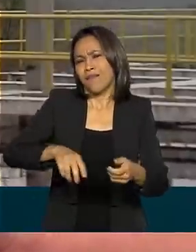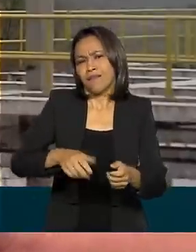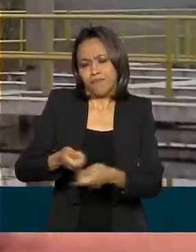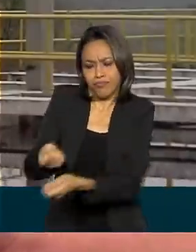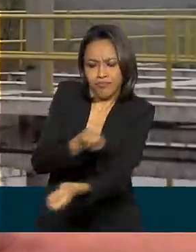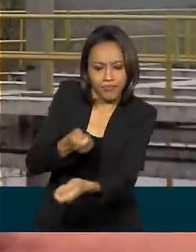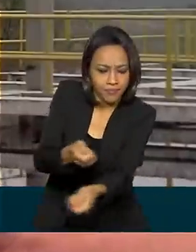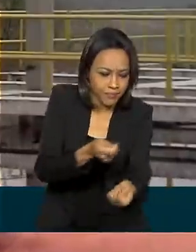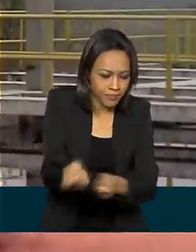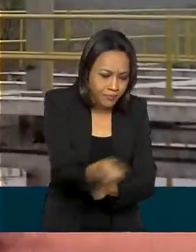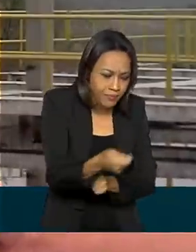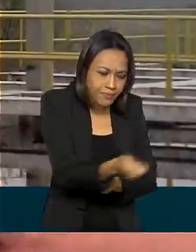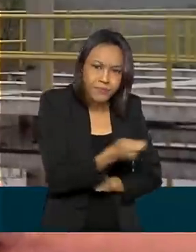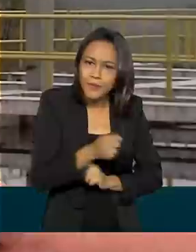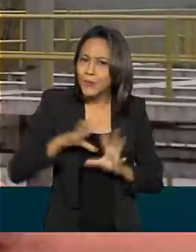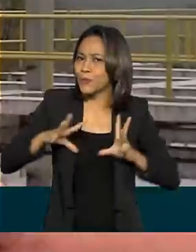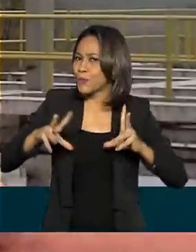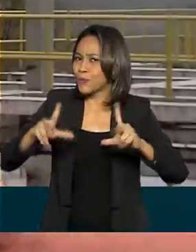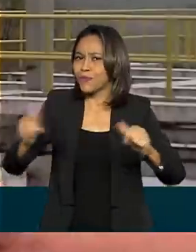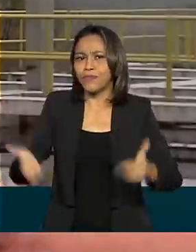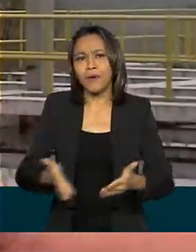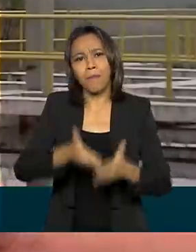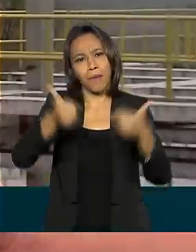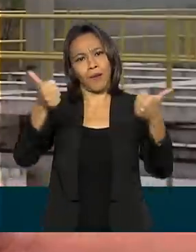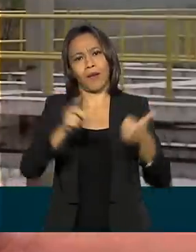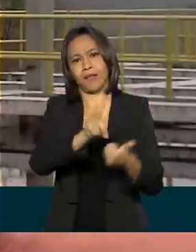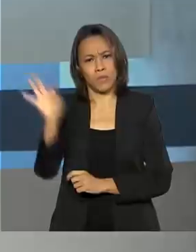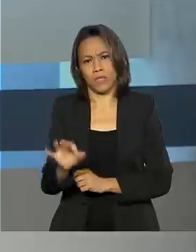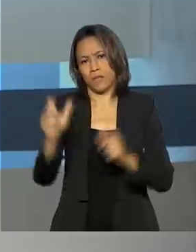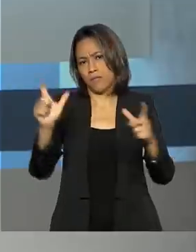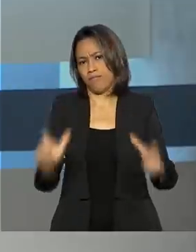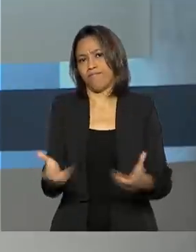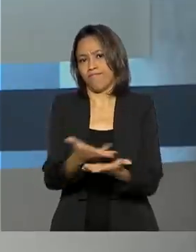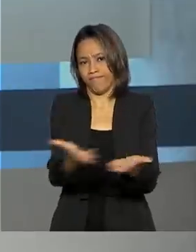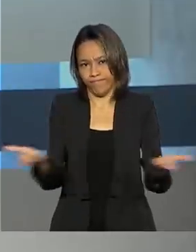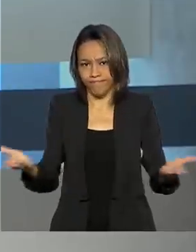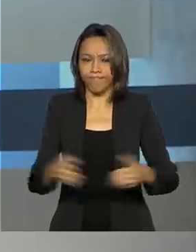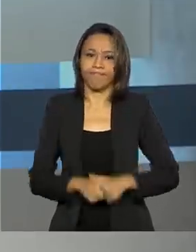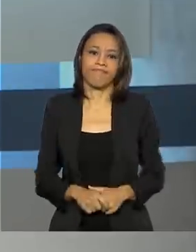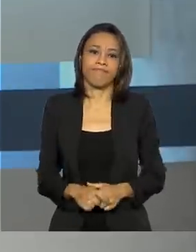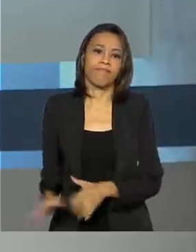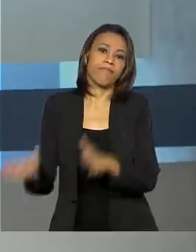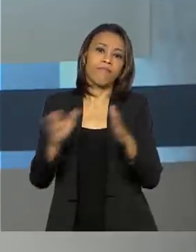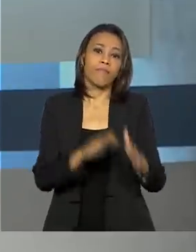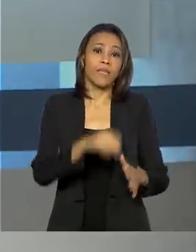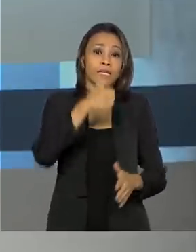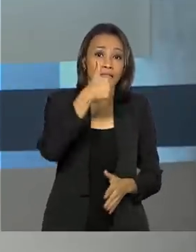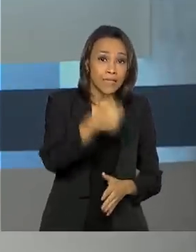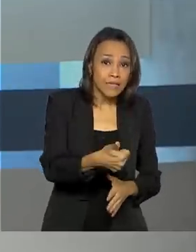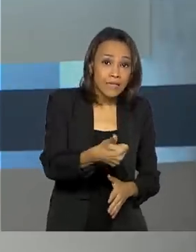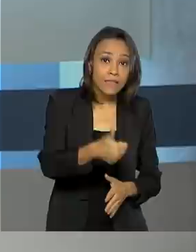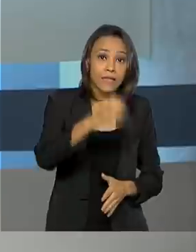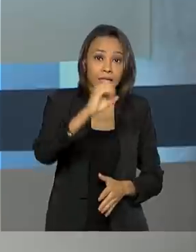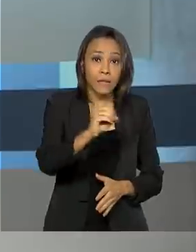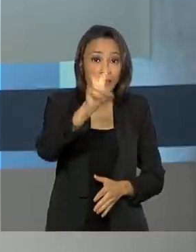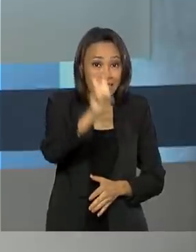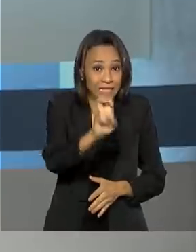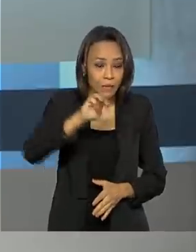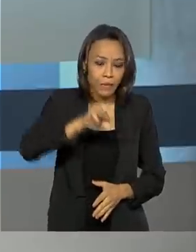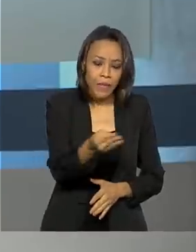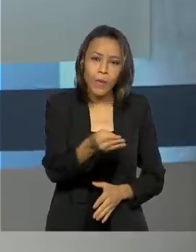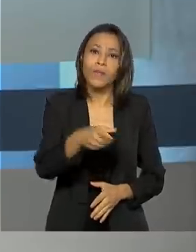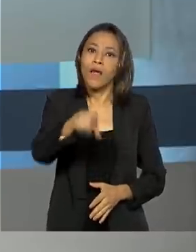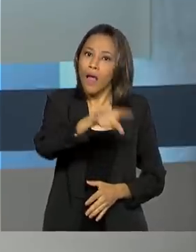tudo aqui. Vai melhorar 100% no nosso sertão. 105 milhões. Esse é o número de